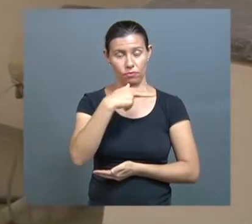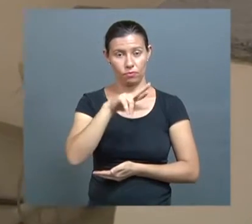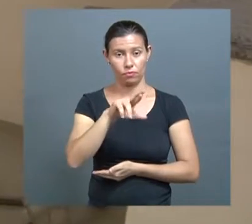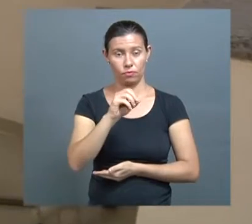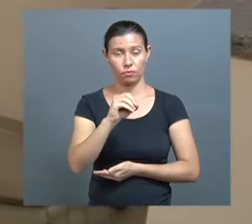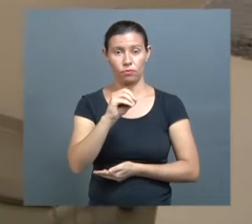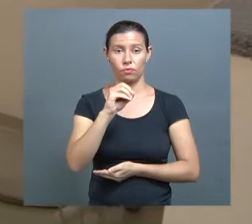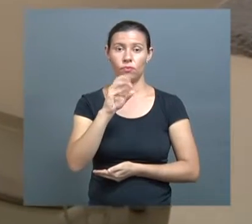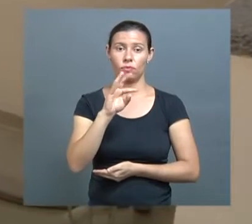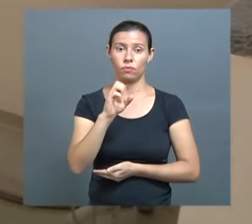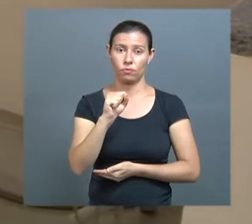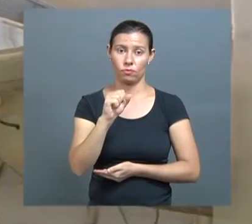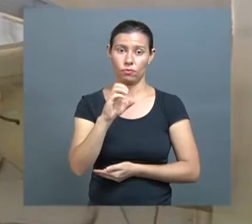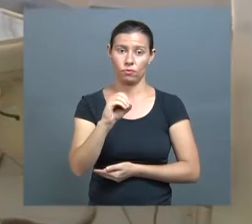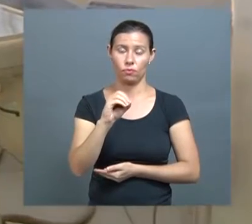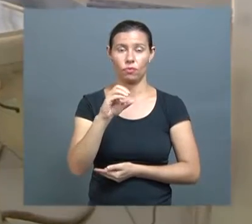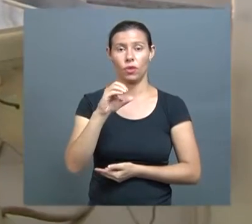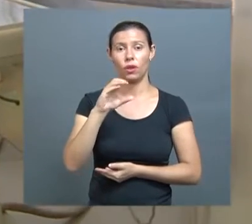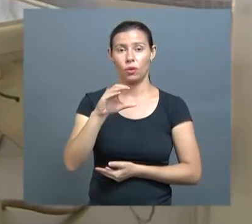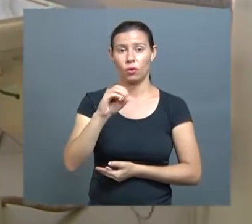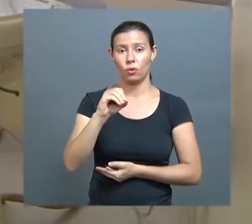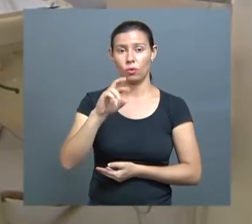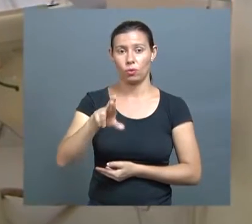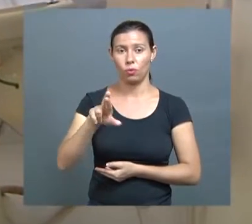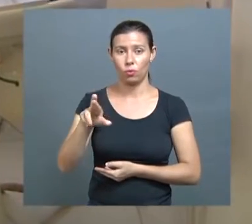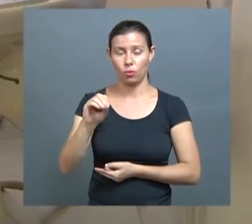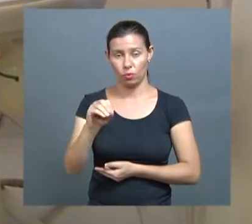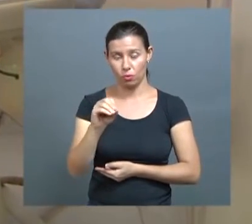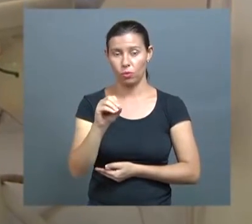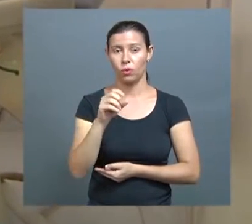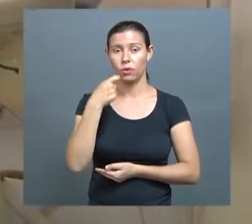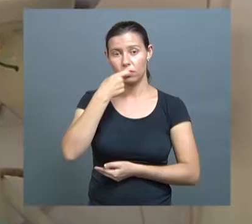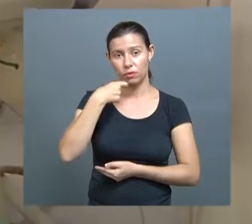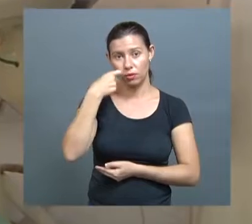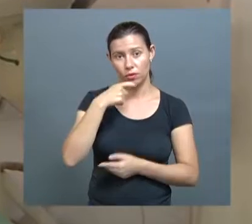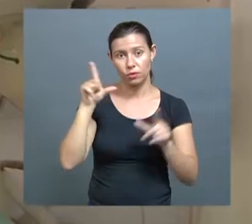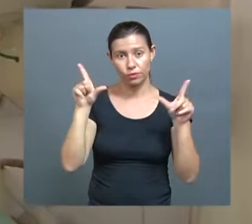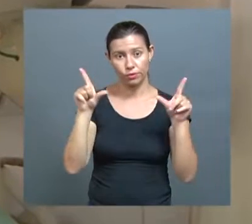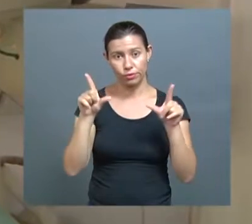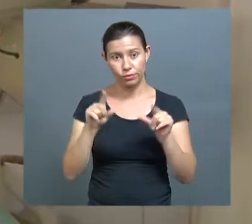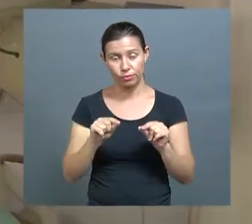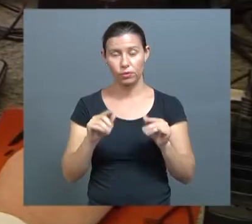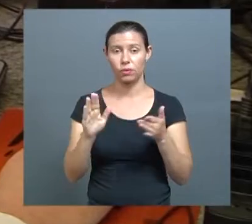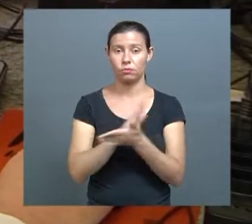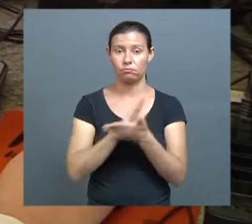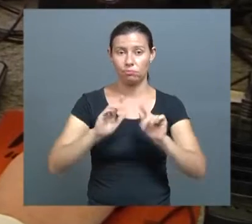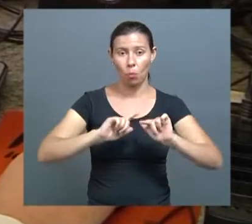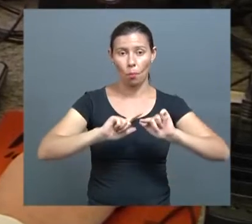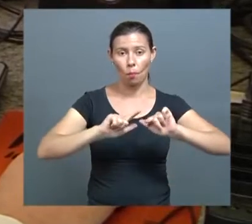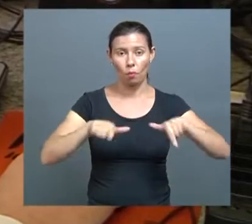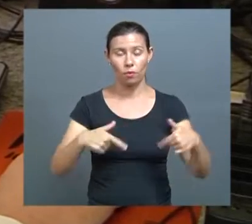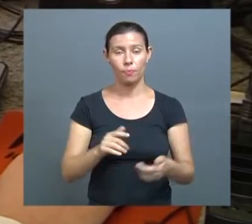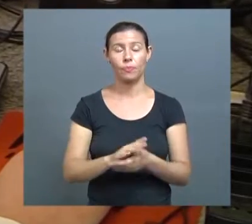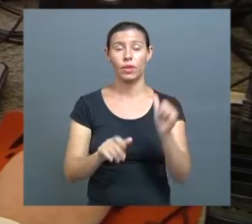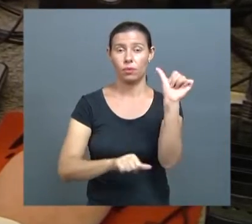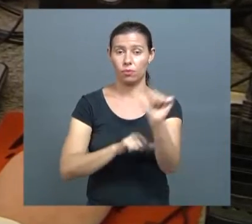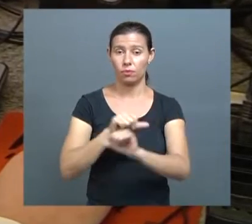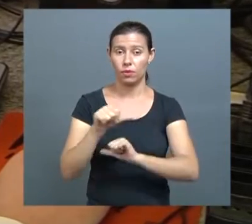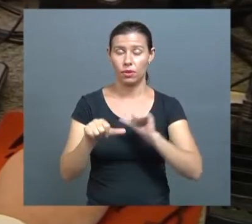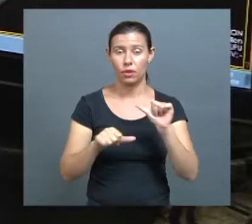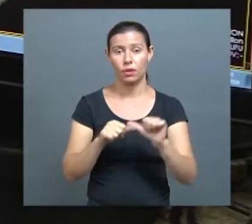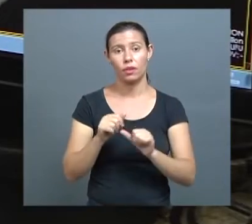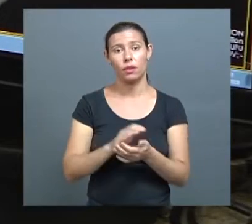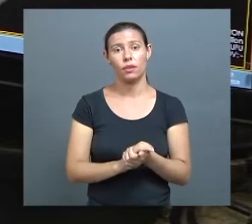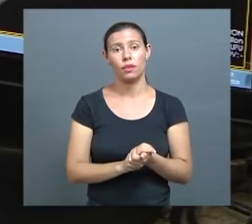odontológico está reduzido e o espaço quase sempre vazio. As mudanças no atendimento são por causa de uma medida do